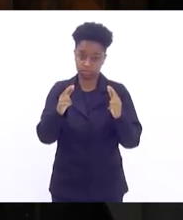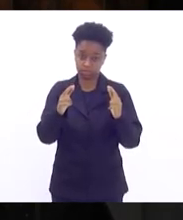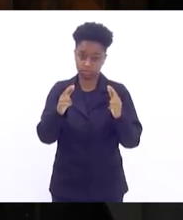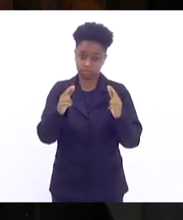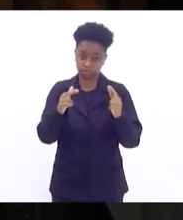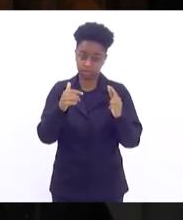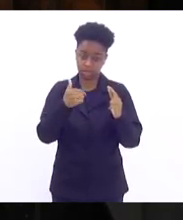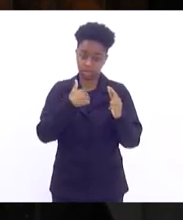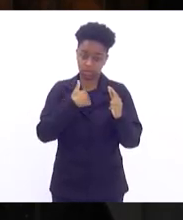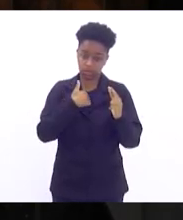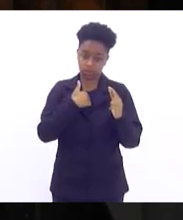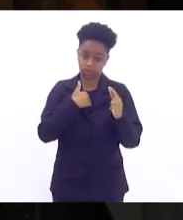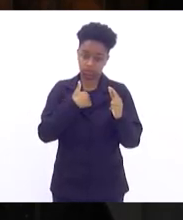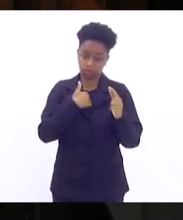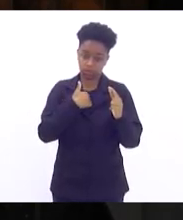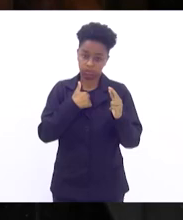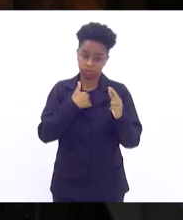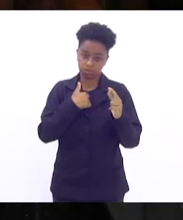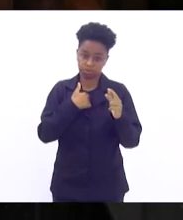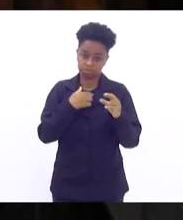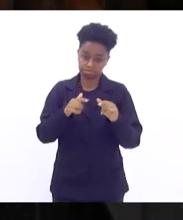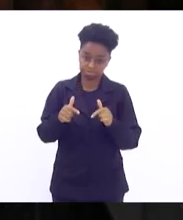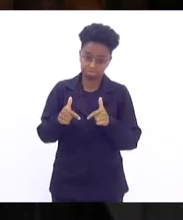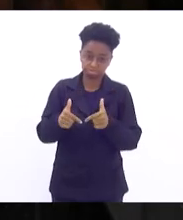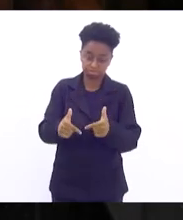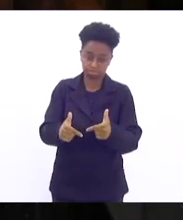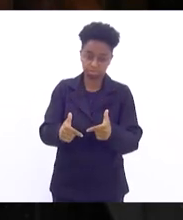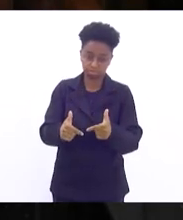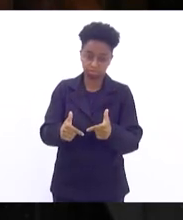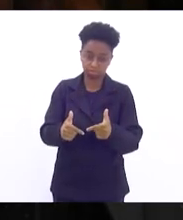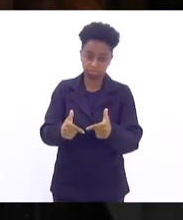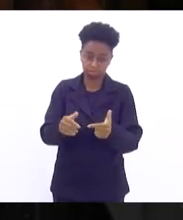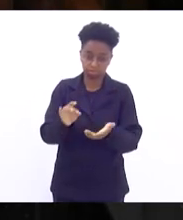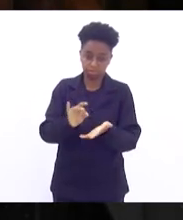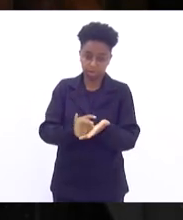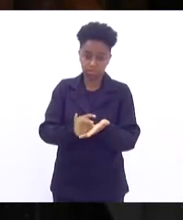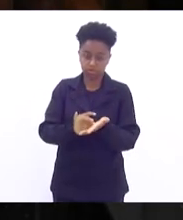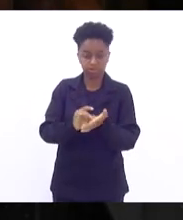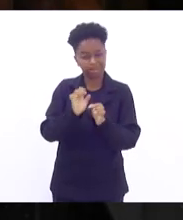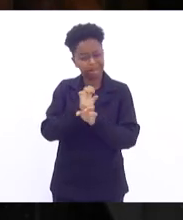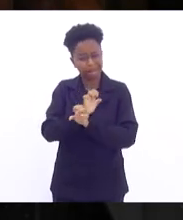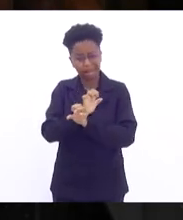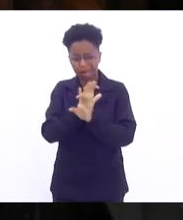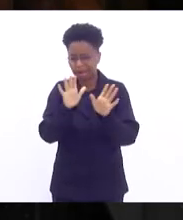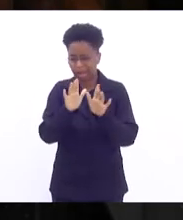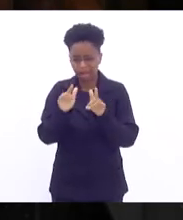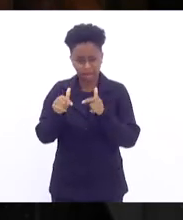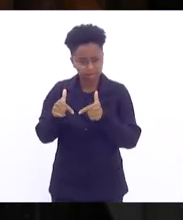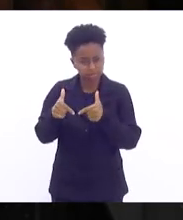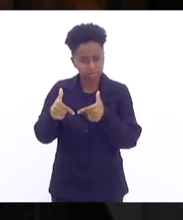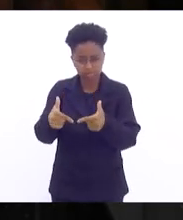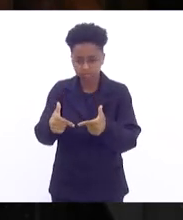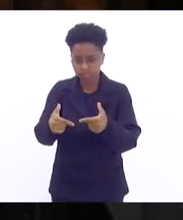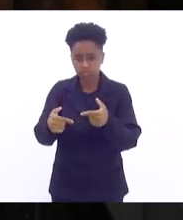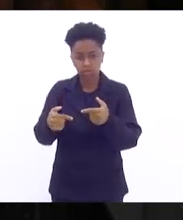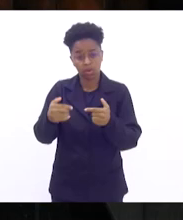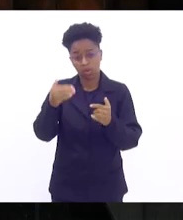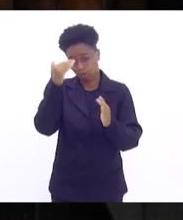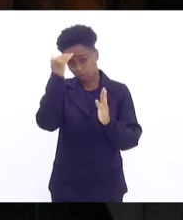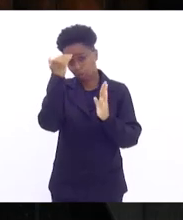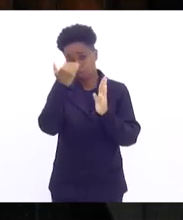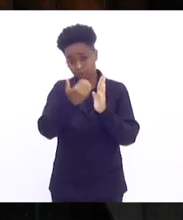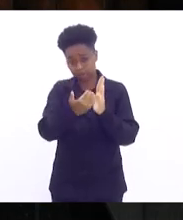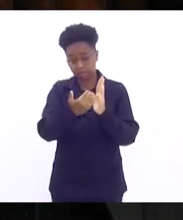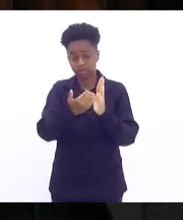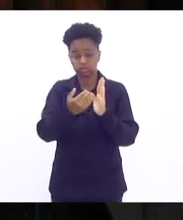Eu tenho e cumpro com bastante clareza a liturgia que os cargos